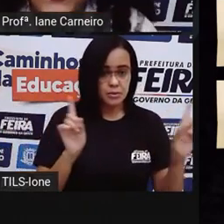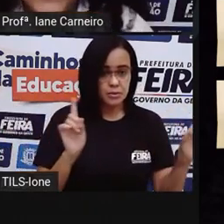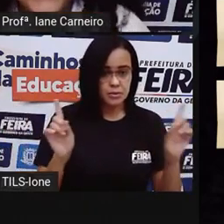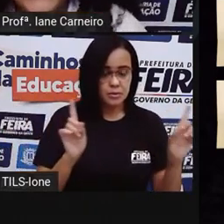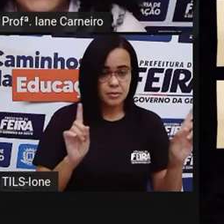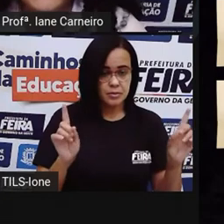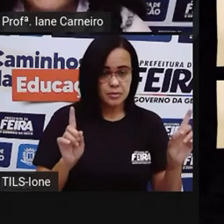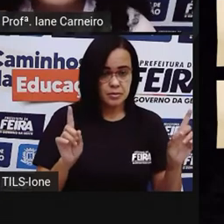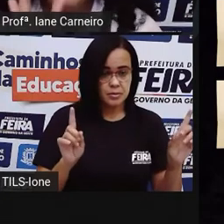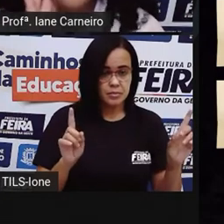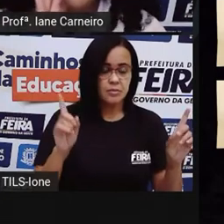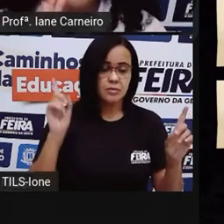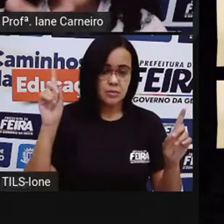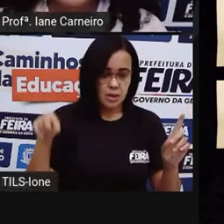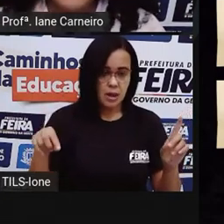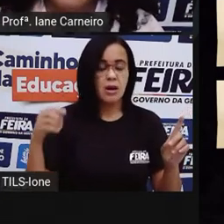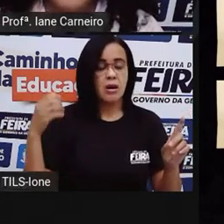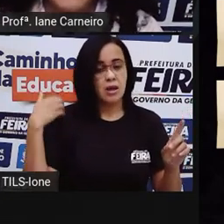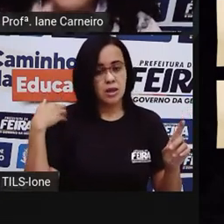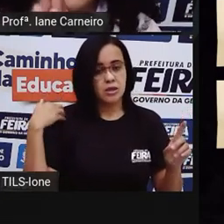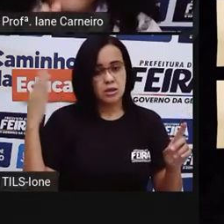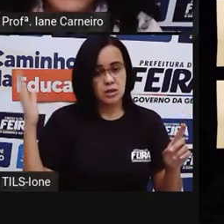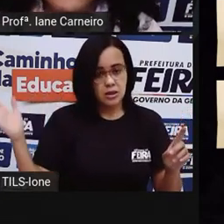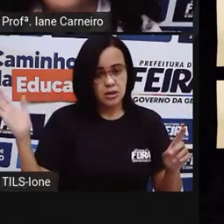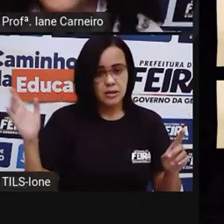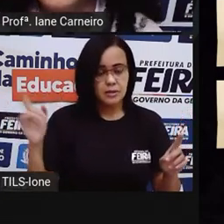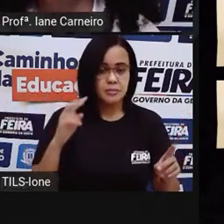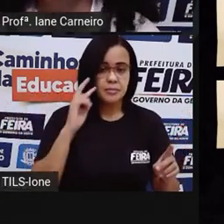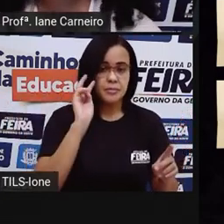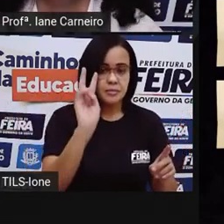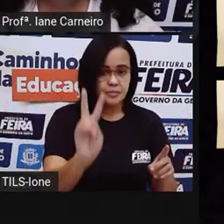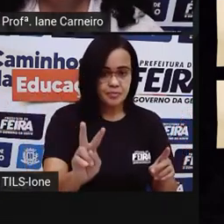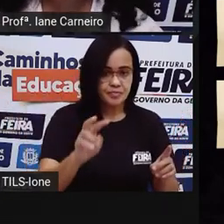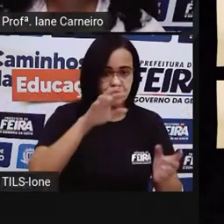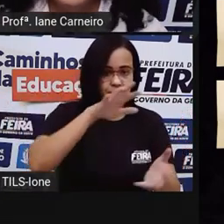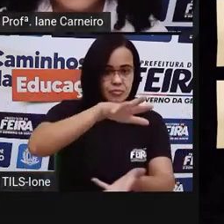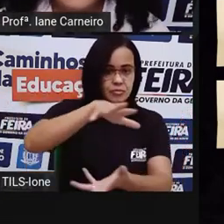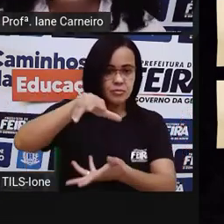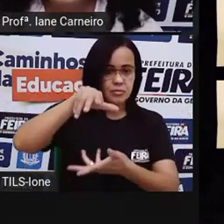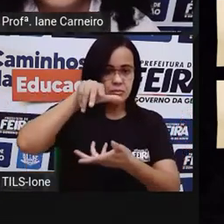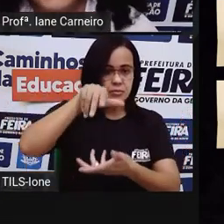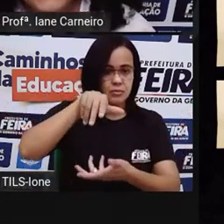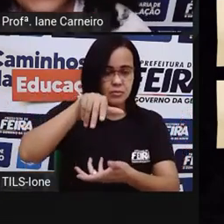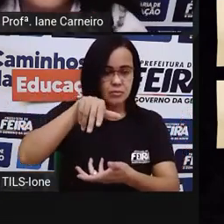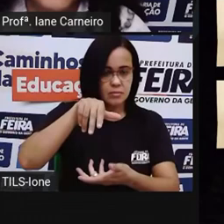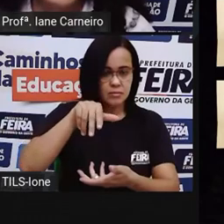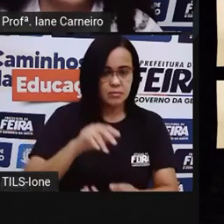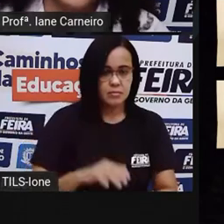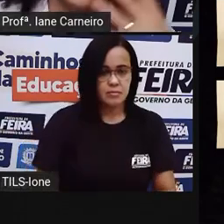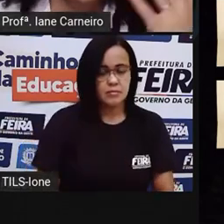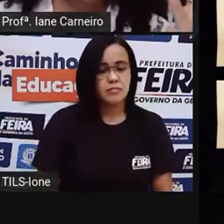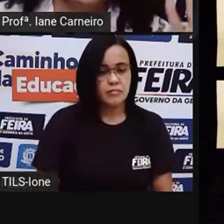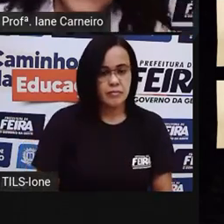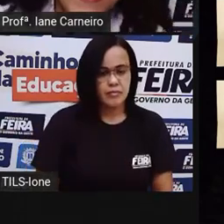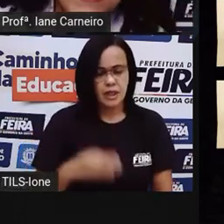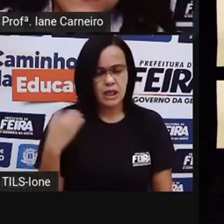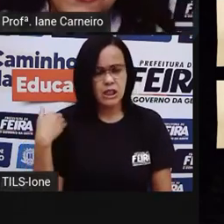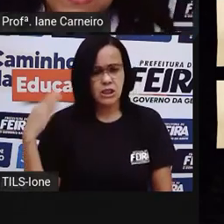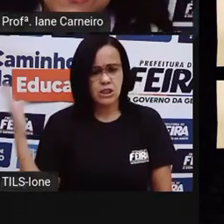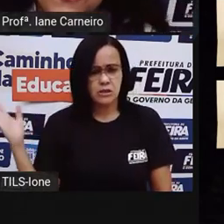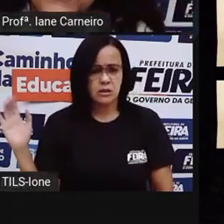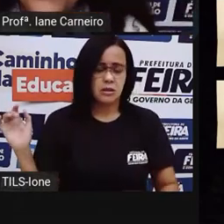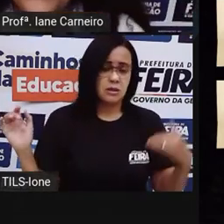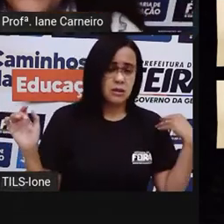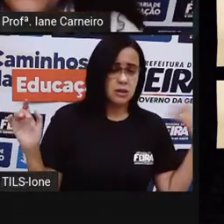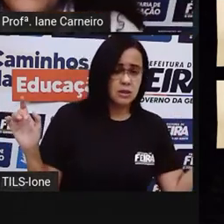À direita, né? E se a gente pegar o ponto de referência, o livro aí? O que é que está à direita e o que é que está à esquerda